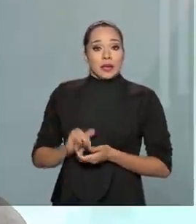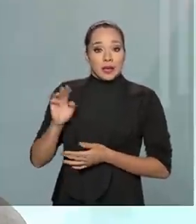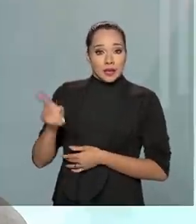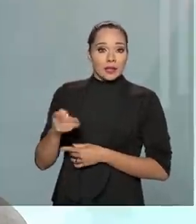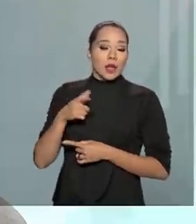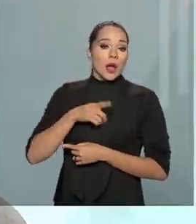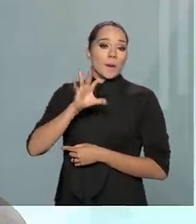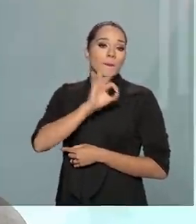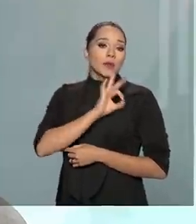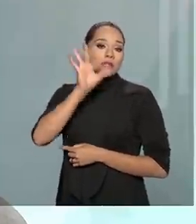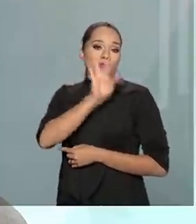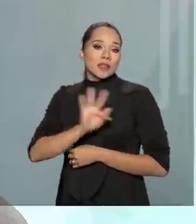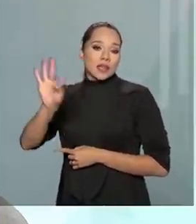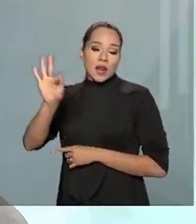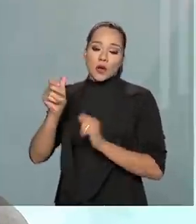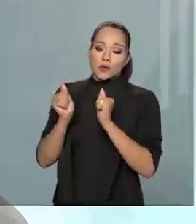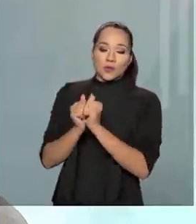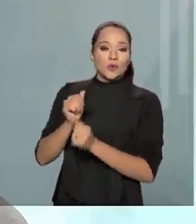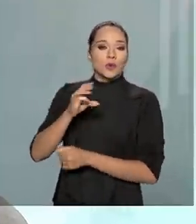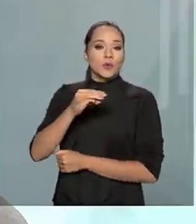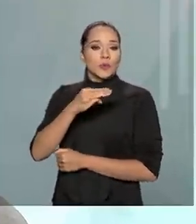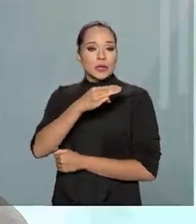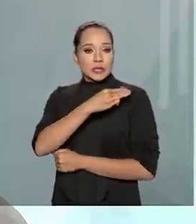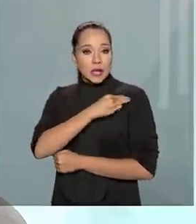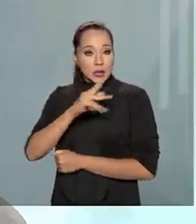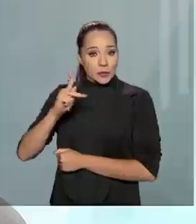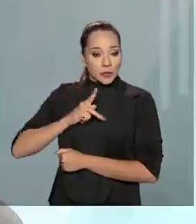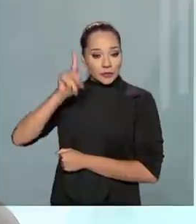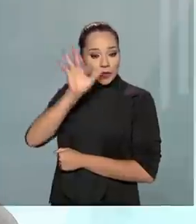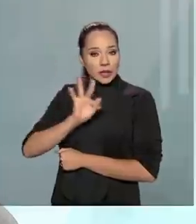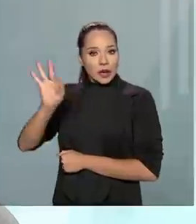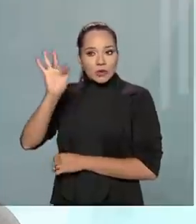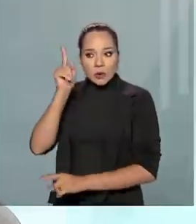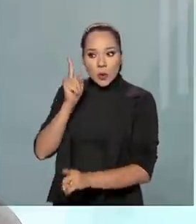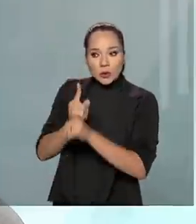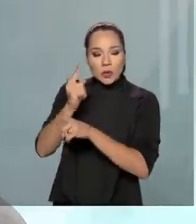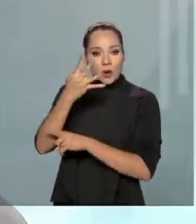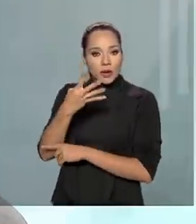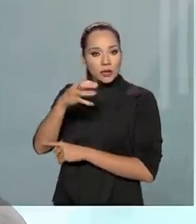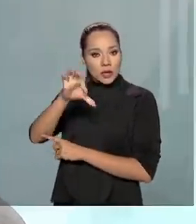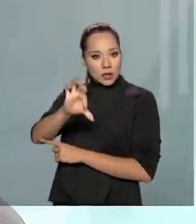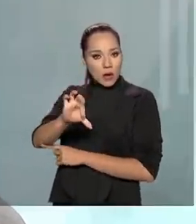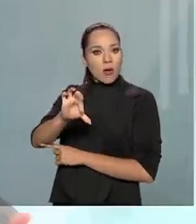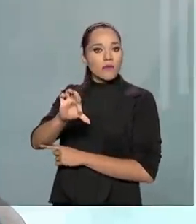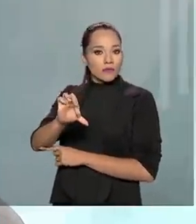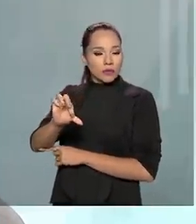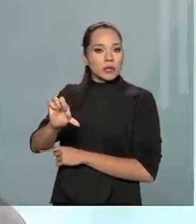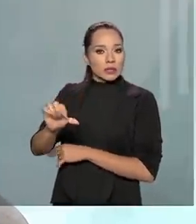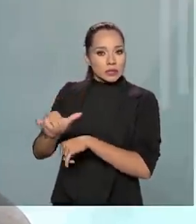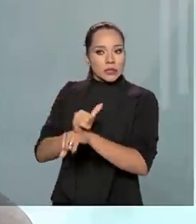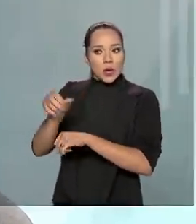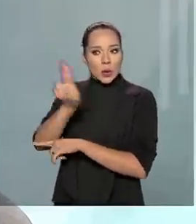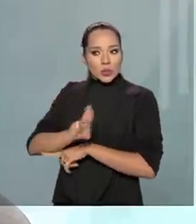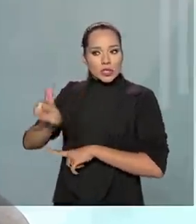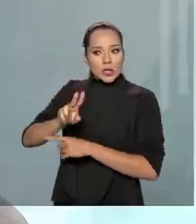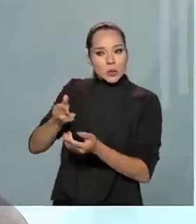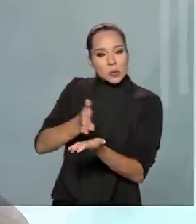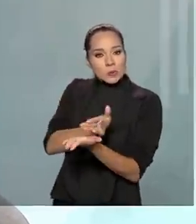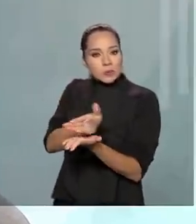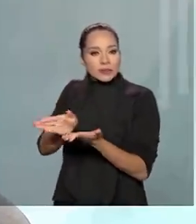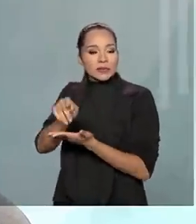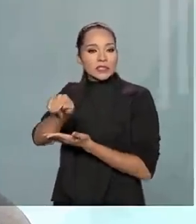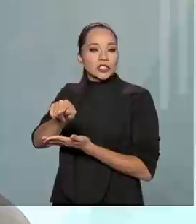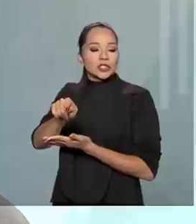conjunto com a Polícia Federal, com o Ministério Público Federal, então nós já deflagramos 49 operações relacionadas à utilização de recursos do Covid